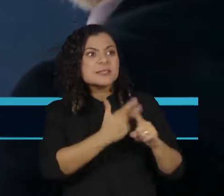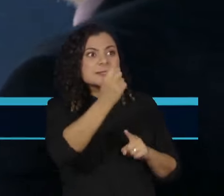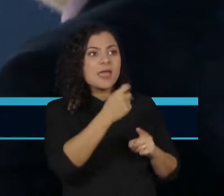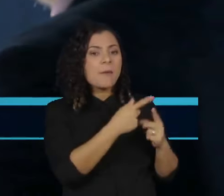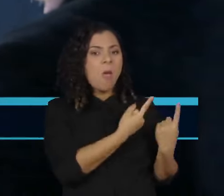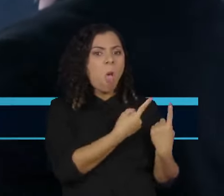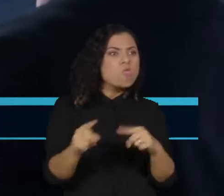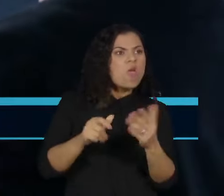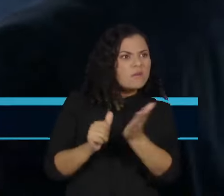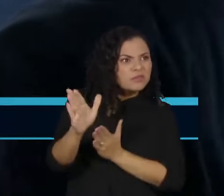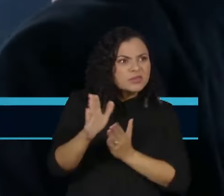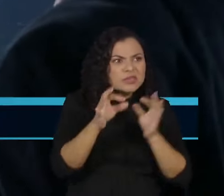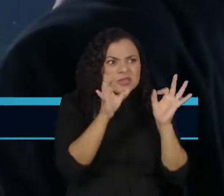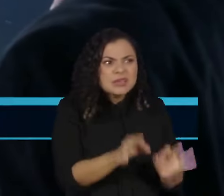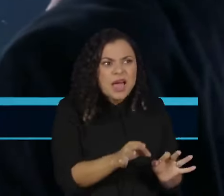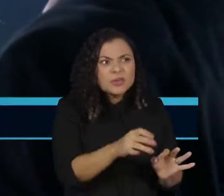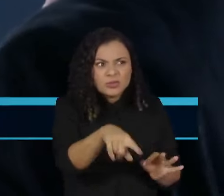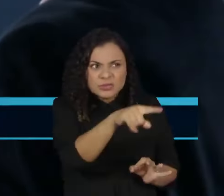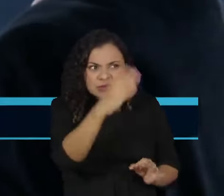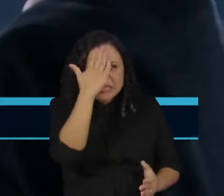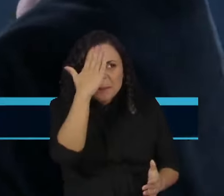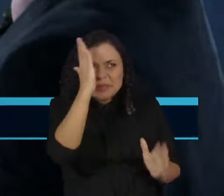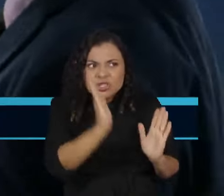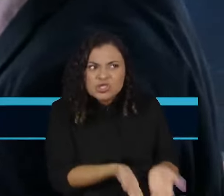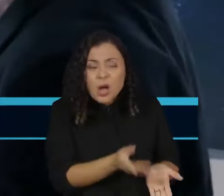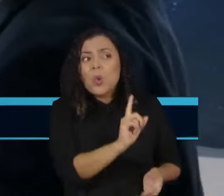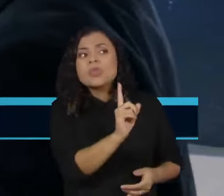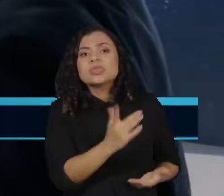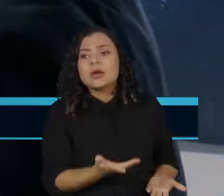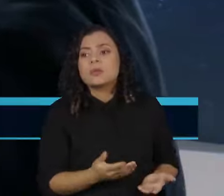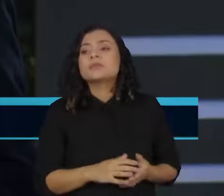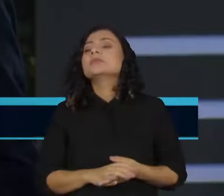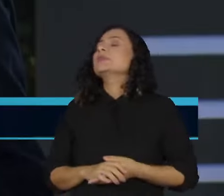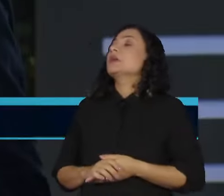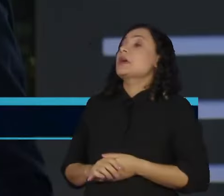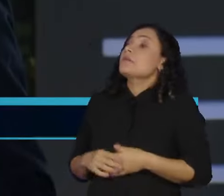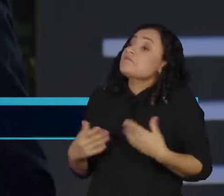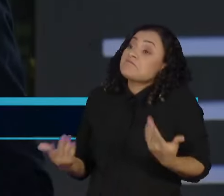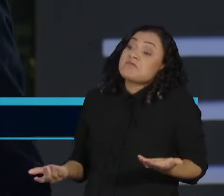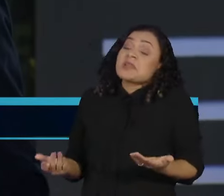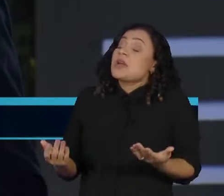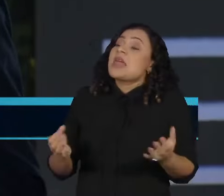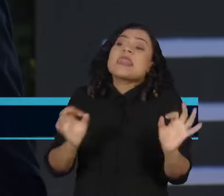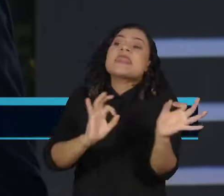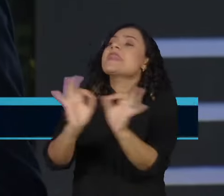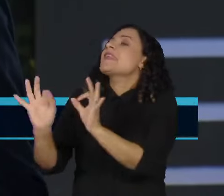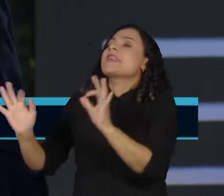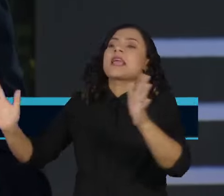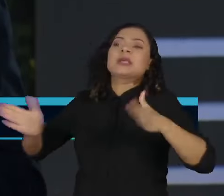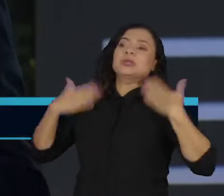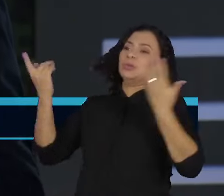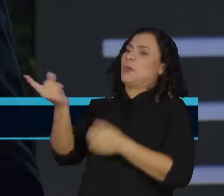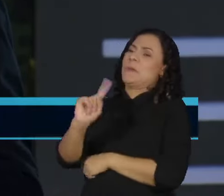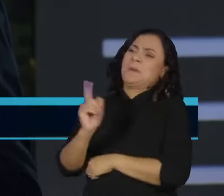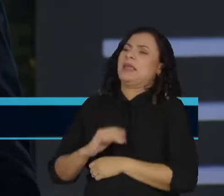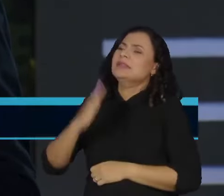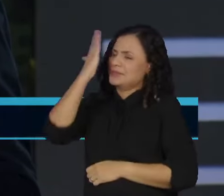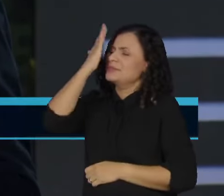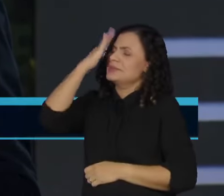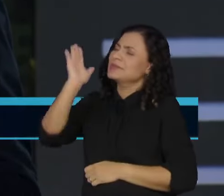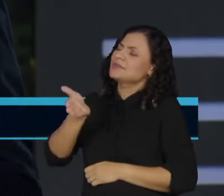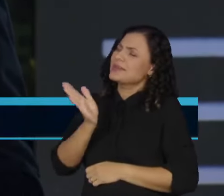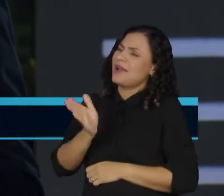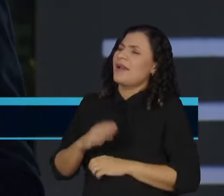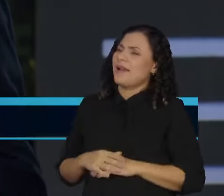Eu acho que zero pessoas se surpreenderam, mas este momento é que talvez seja legal de olhar como que essa comunicação